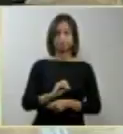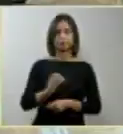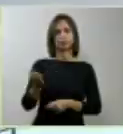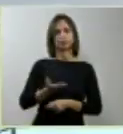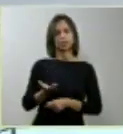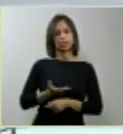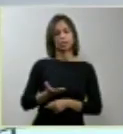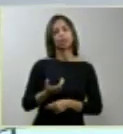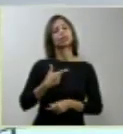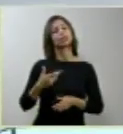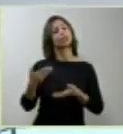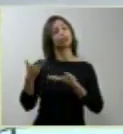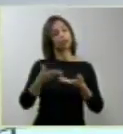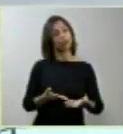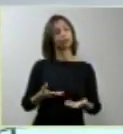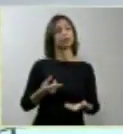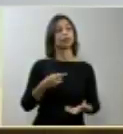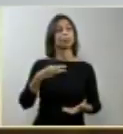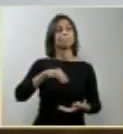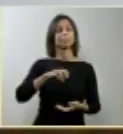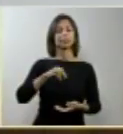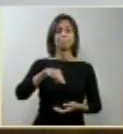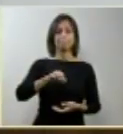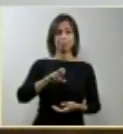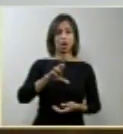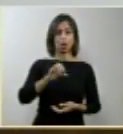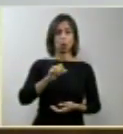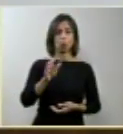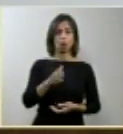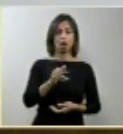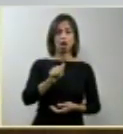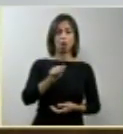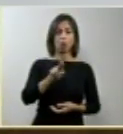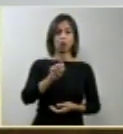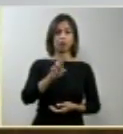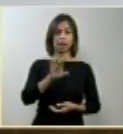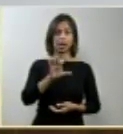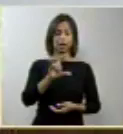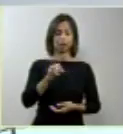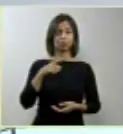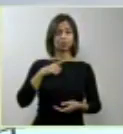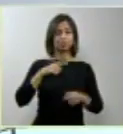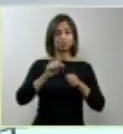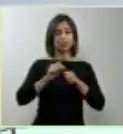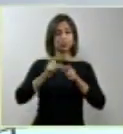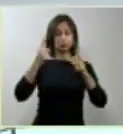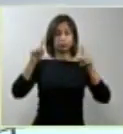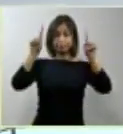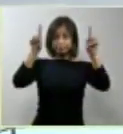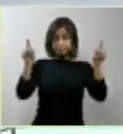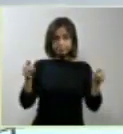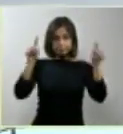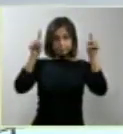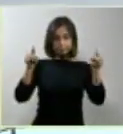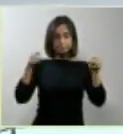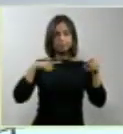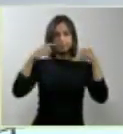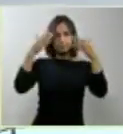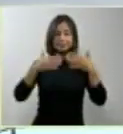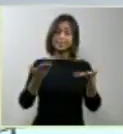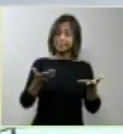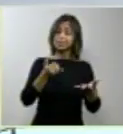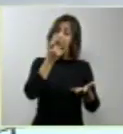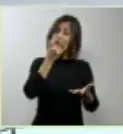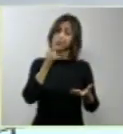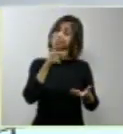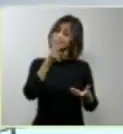ministro Marco Aurélio, fazer um parênteses para, talvez, não seja até agradável dizer